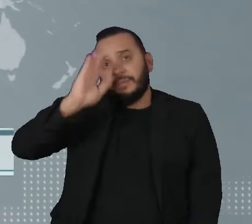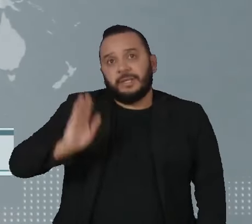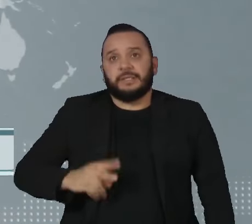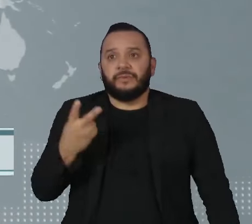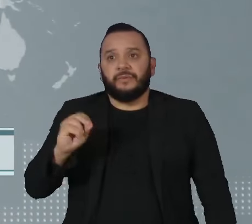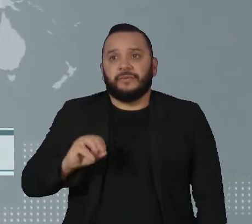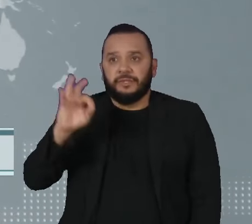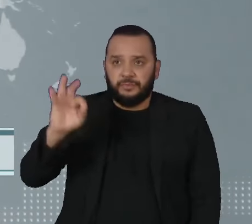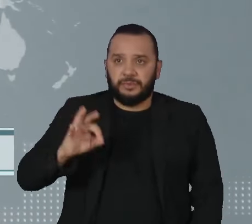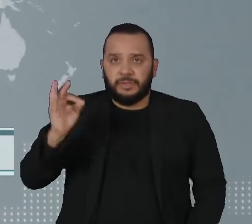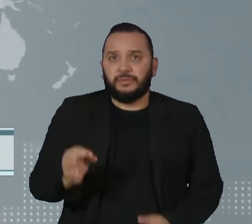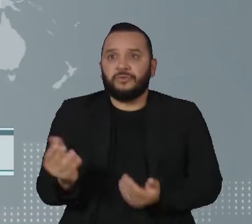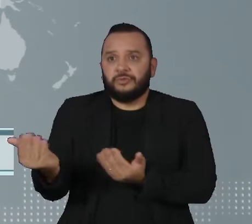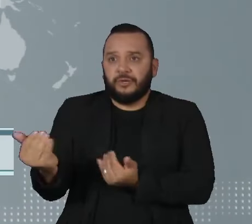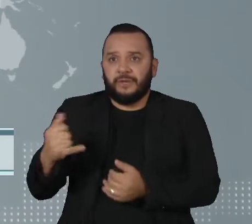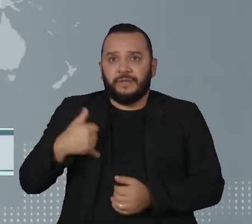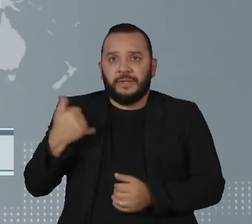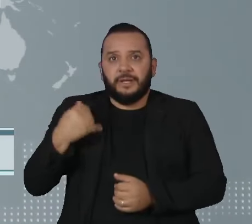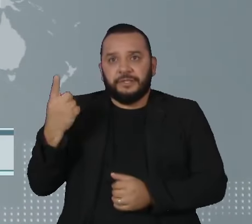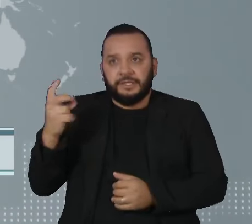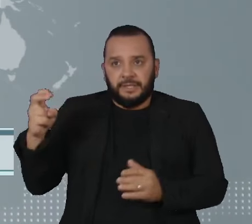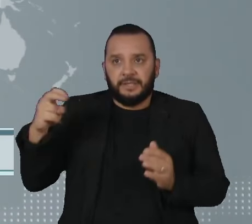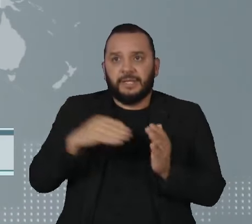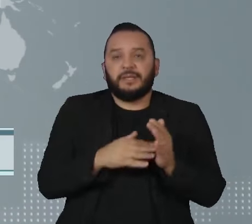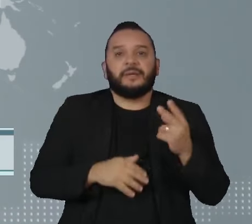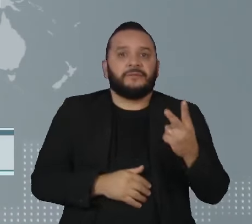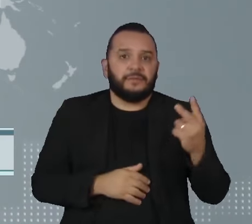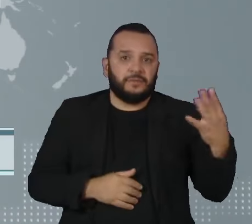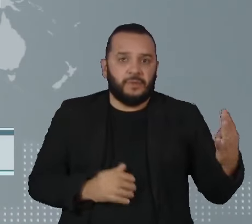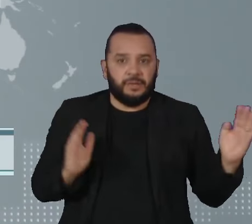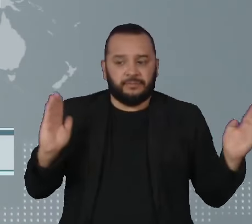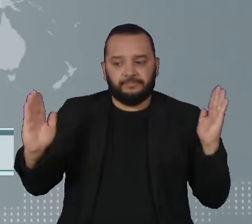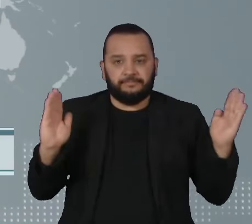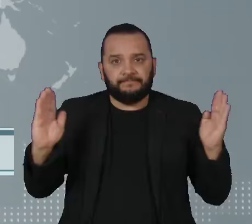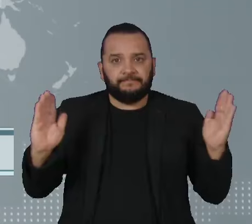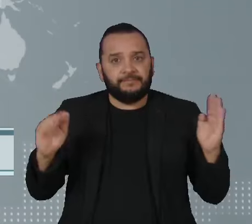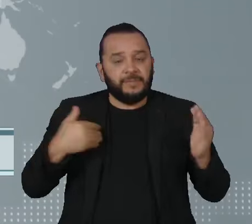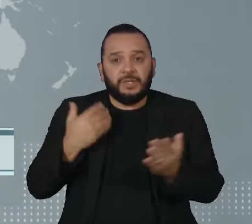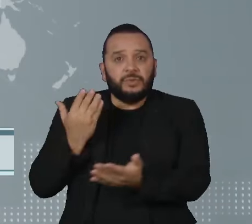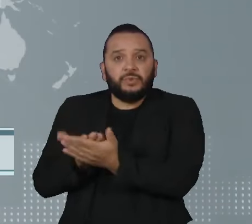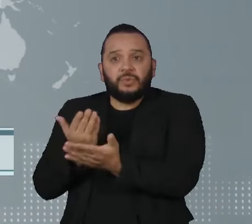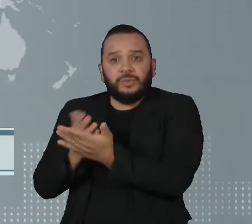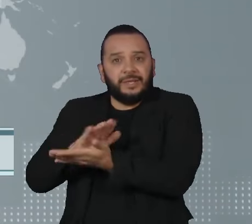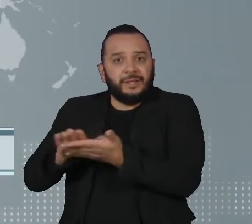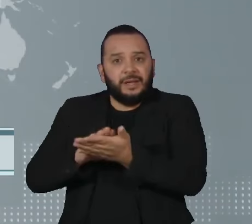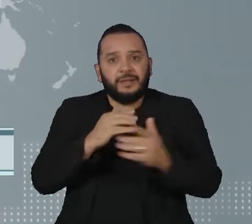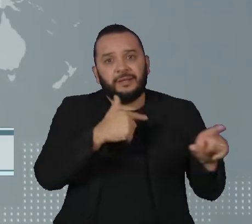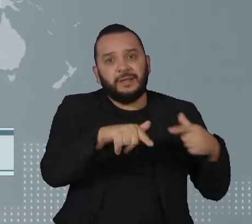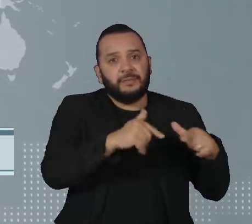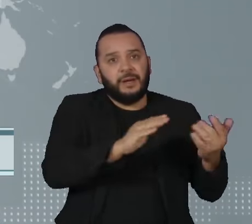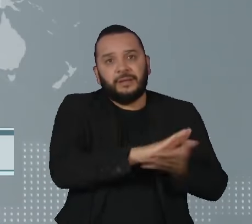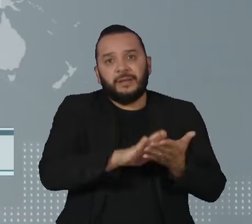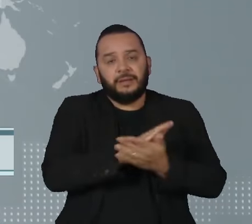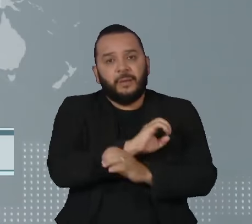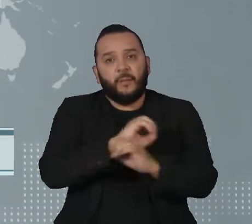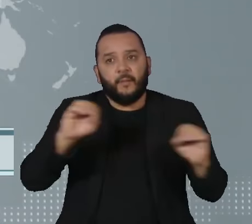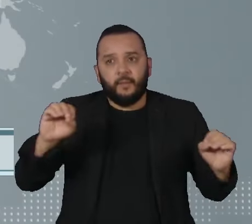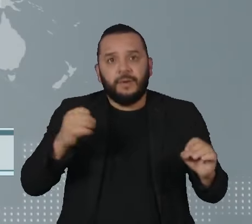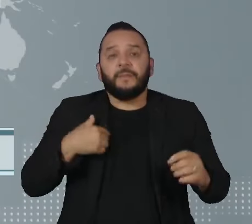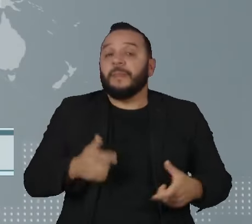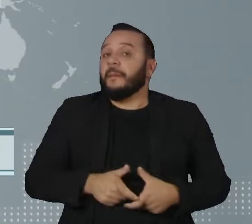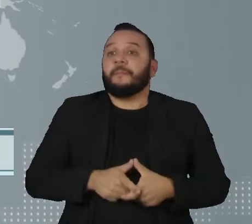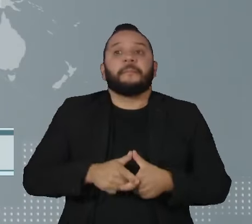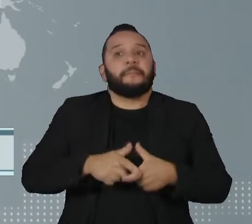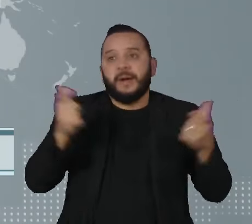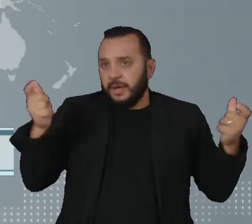% dos jovens entre 15 e 24 anos não estudam nem trabalham. A proporção é maior